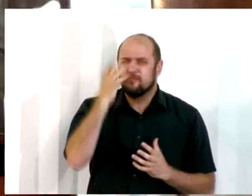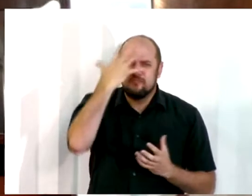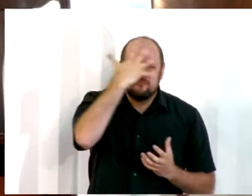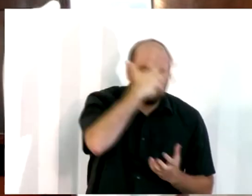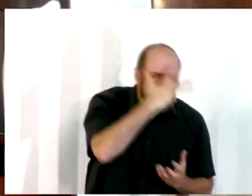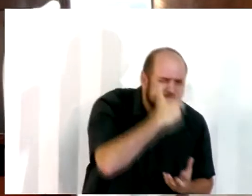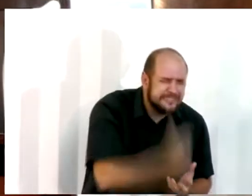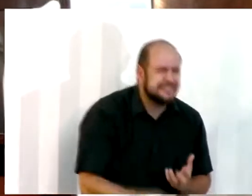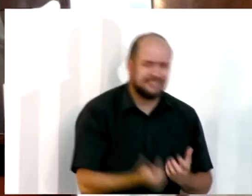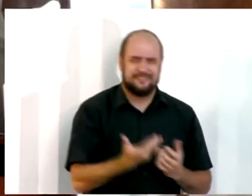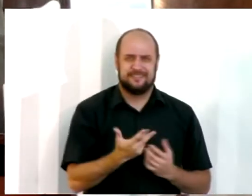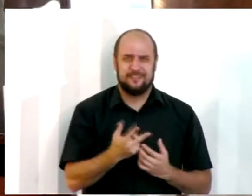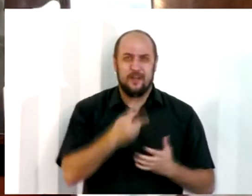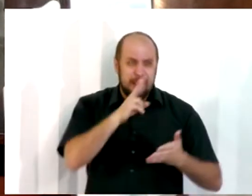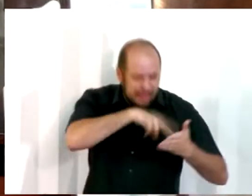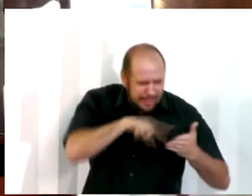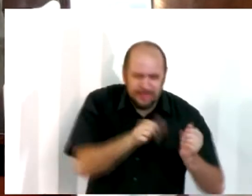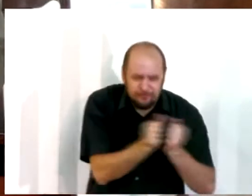Leia essa palavra comigo.